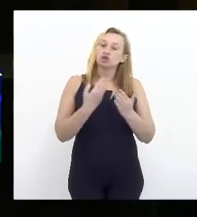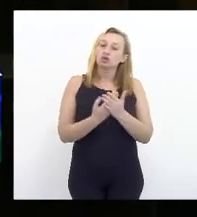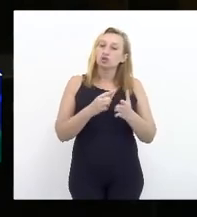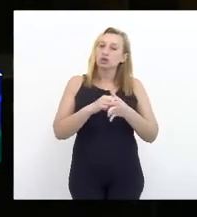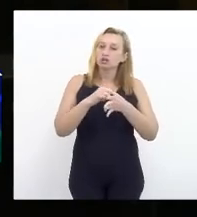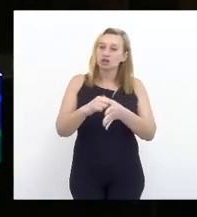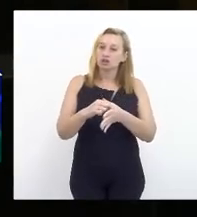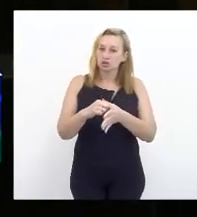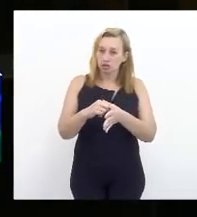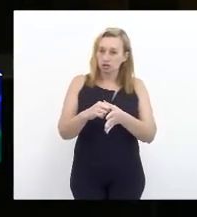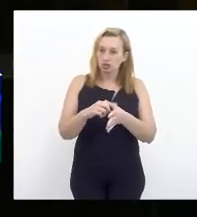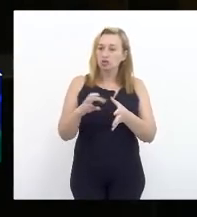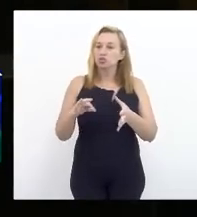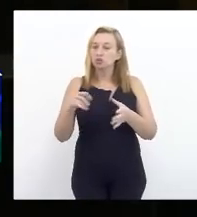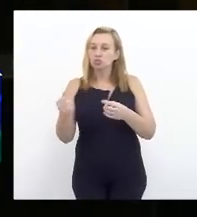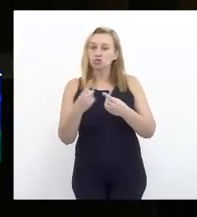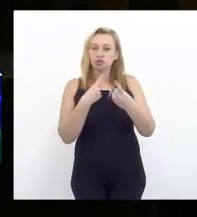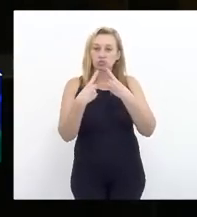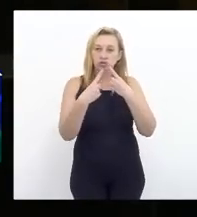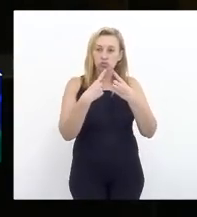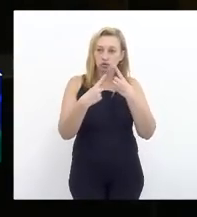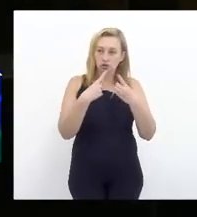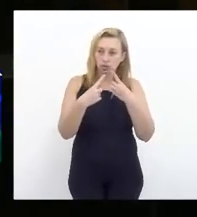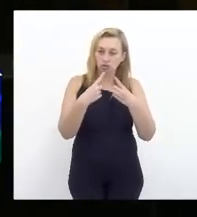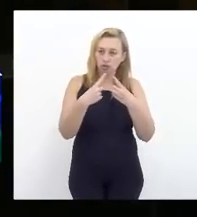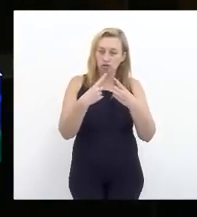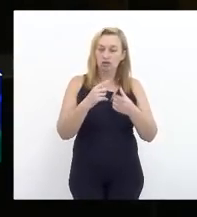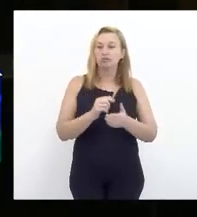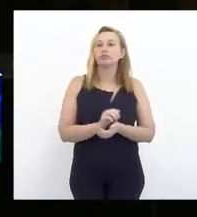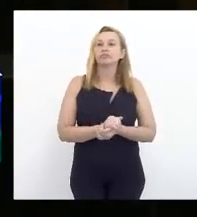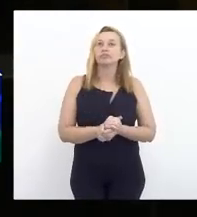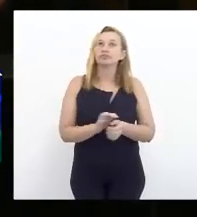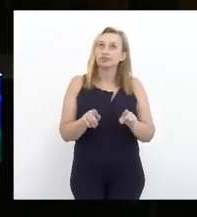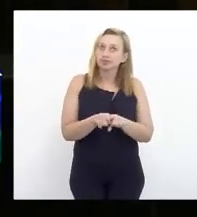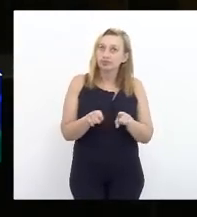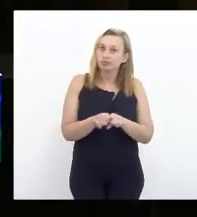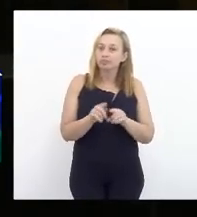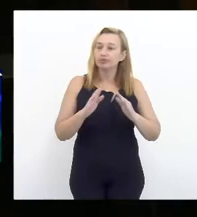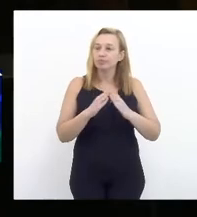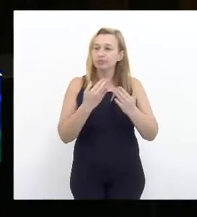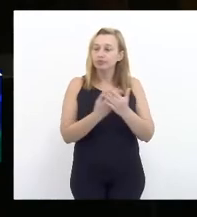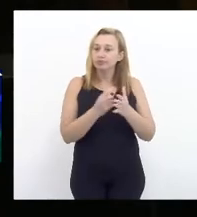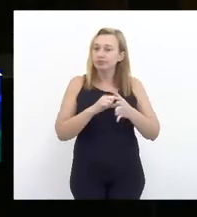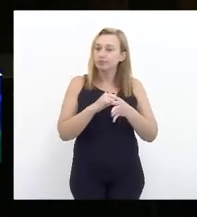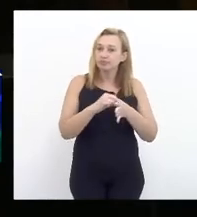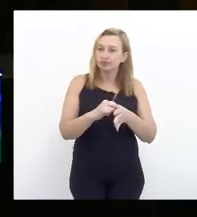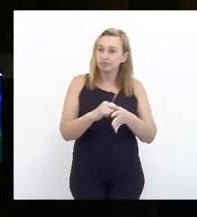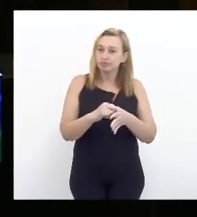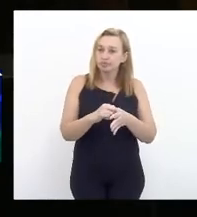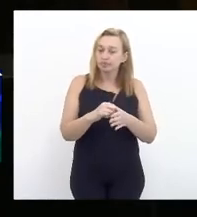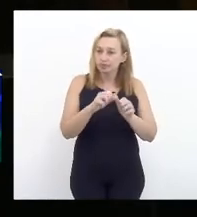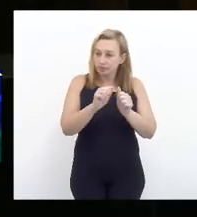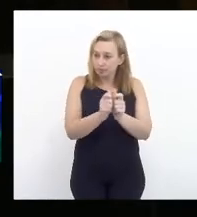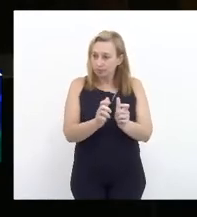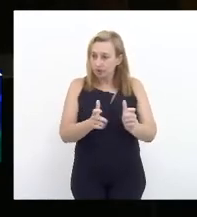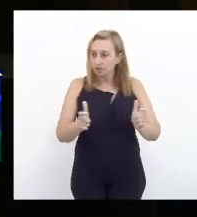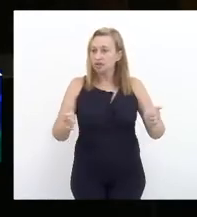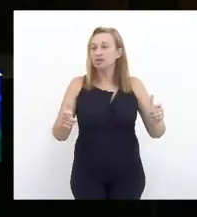houve nessas discussões, também, um colégio de líderes ampliado,